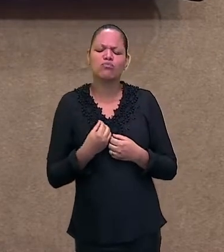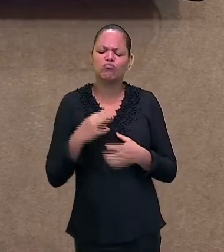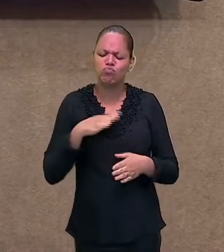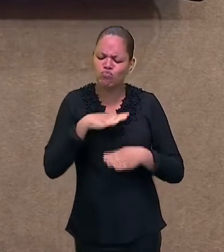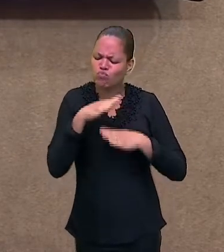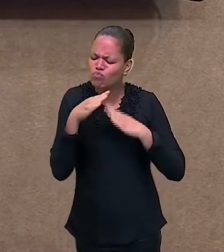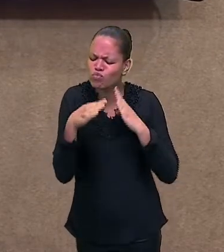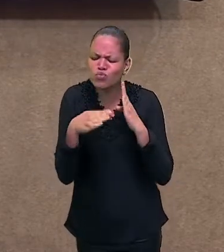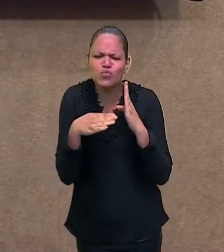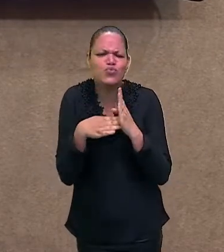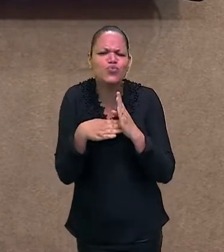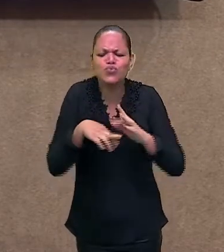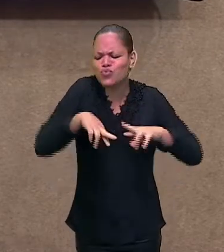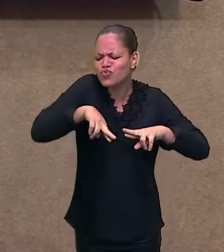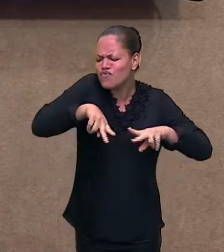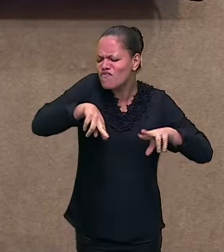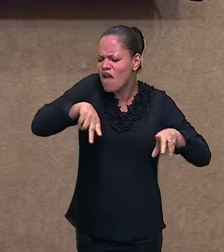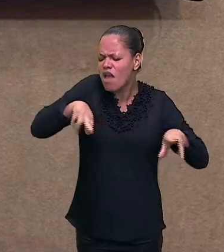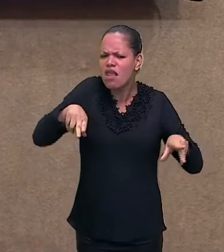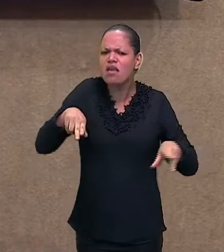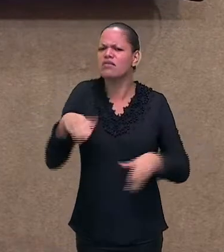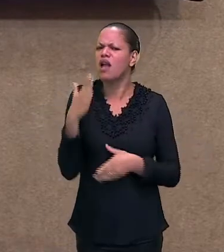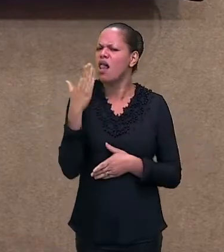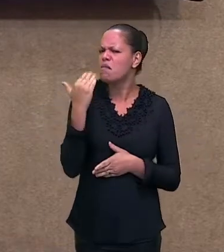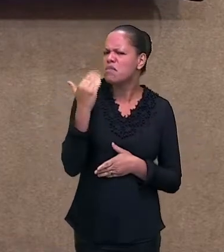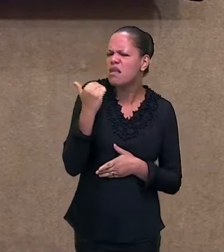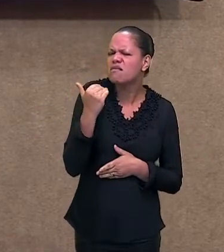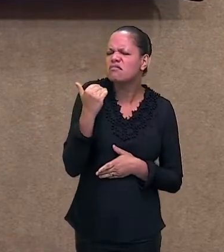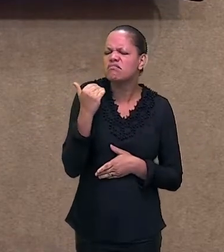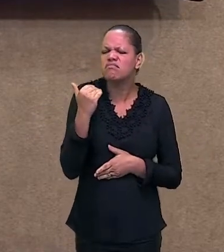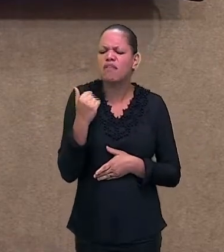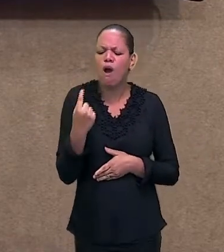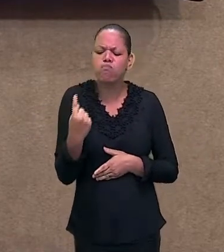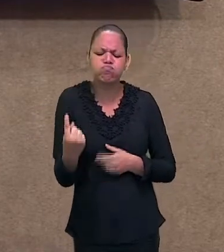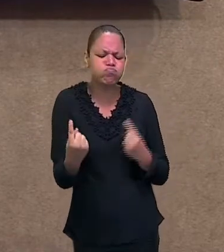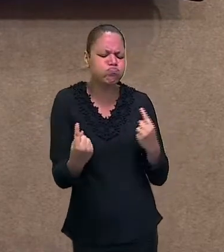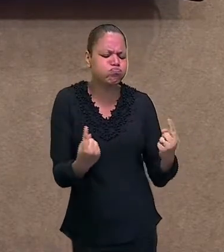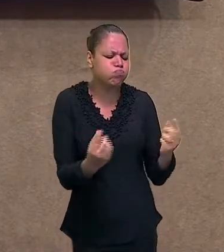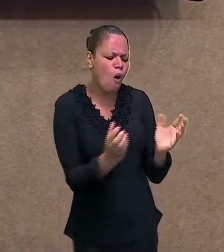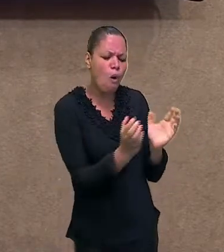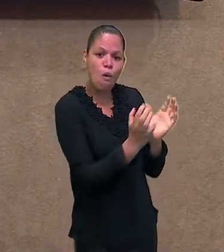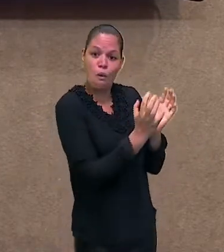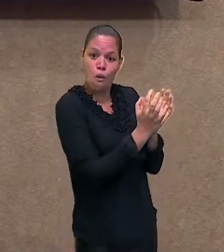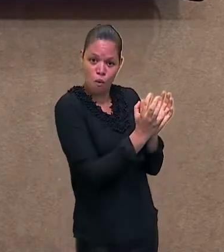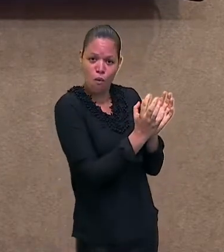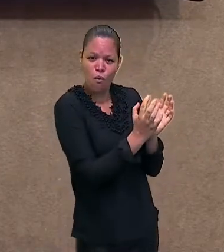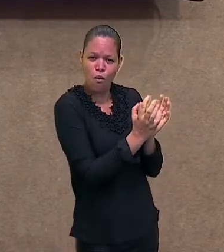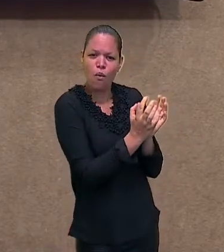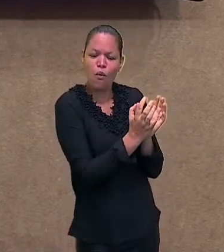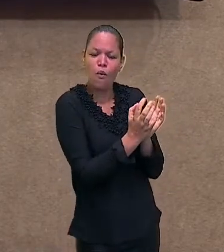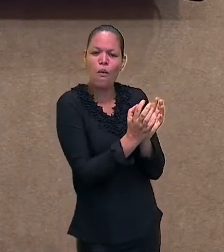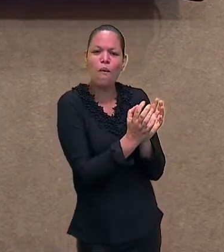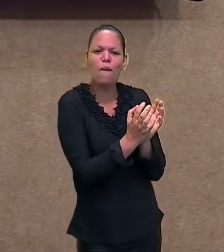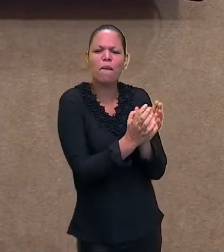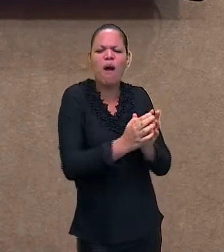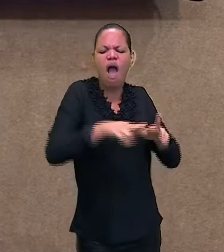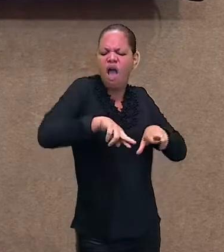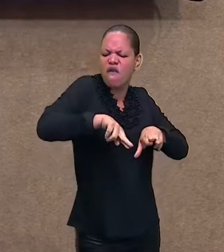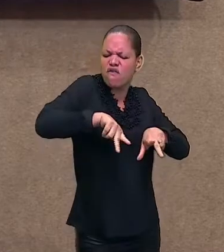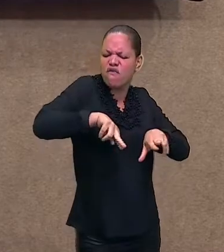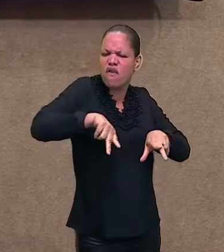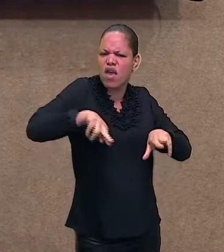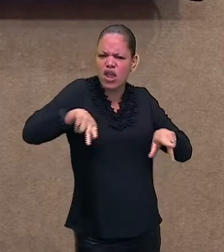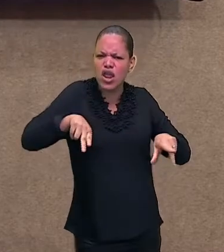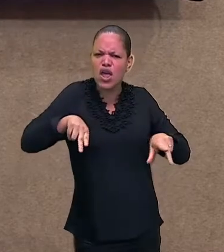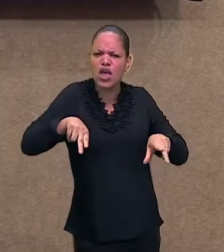Até a alimentação deles, cada tribo tinha seu jeito de se alimentar, de cultuar, de